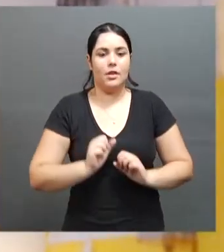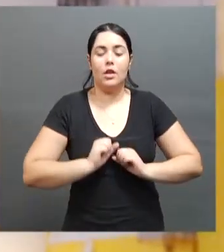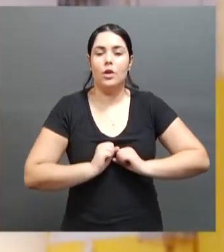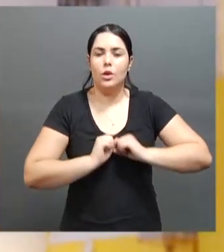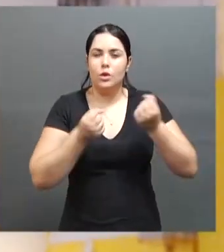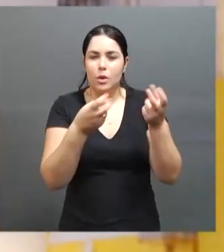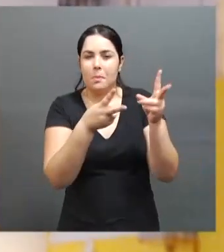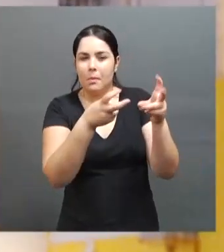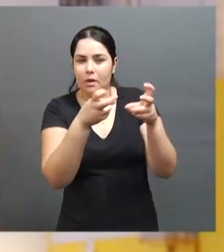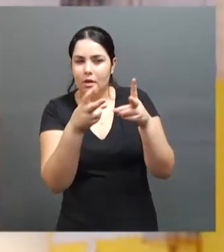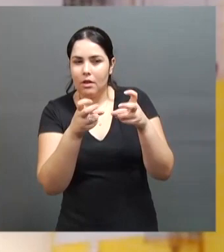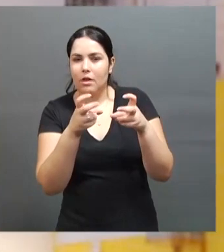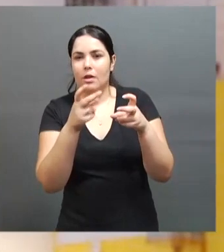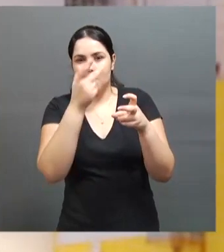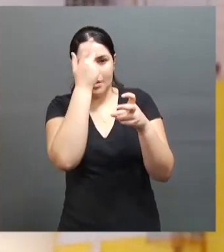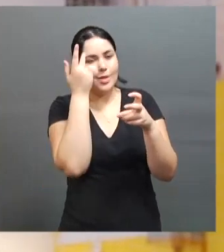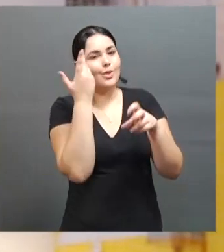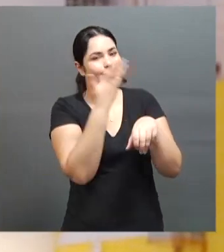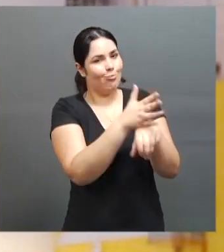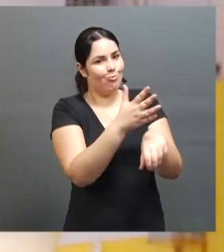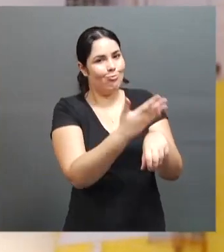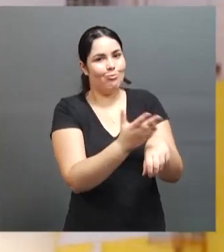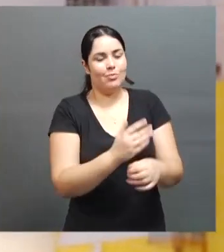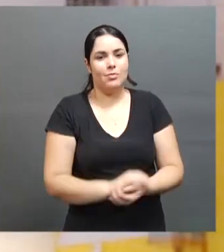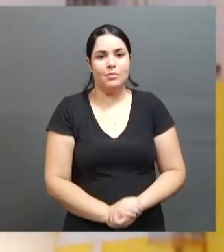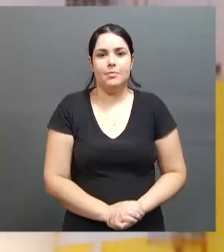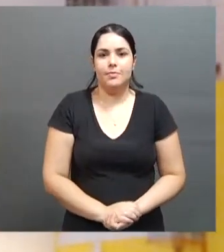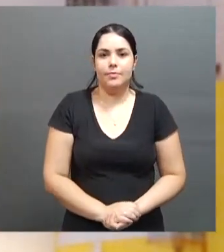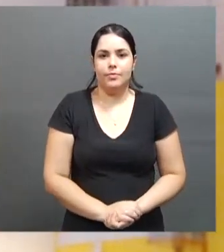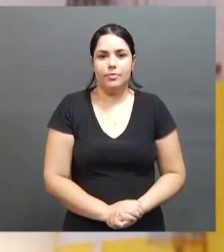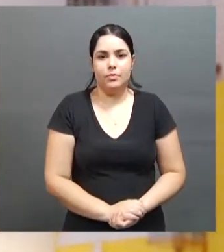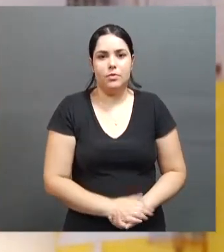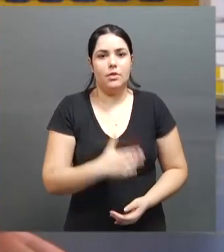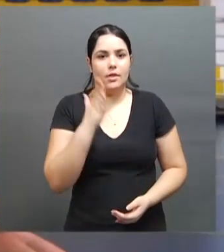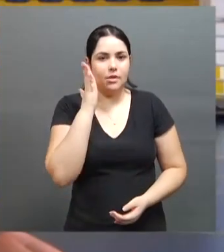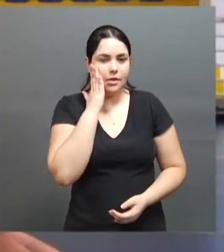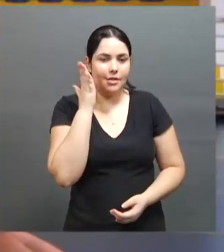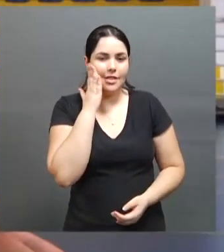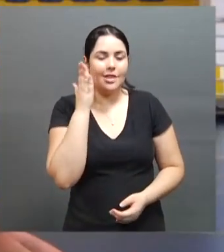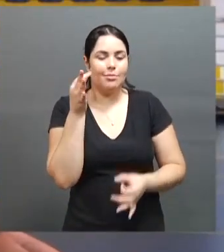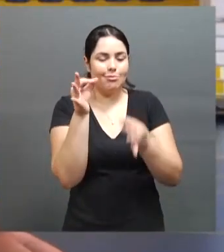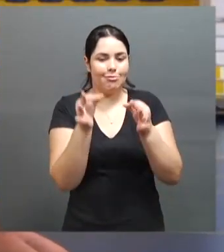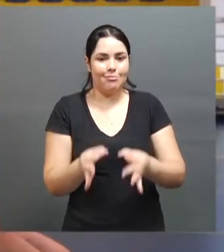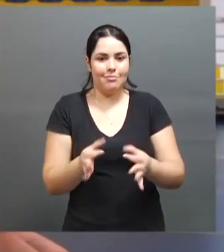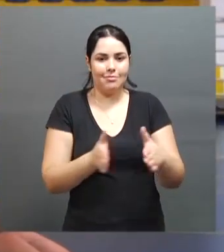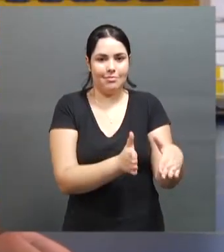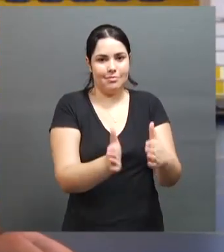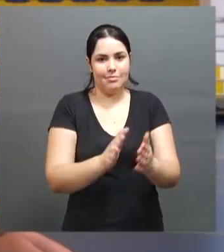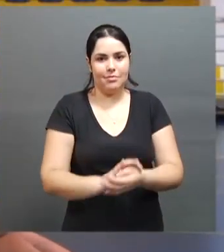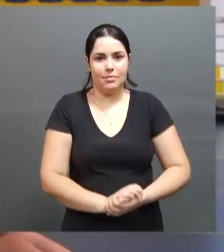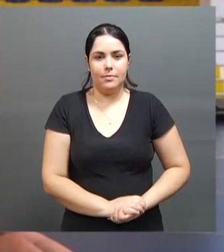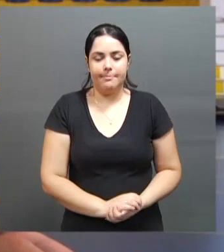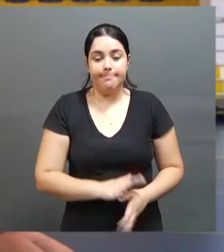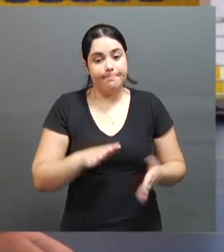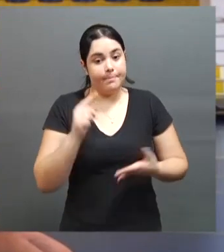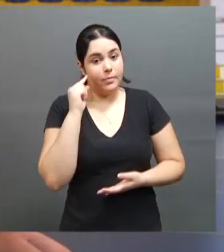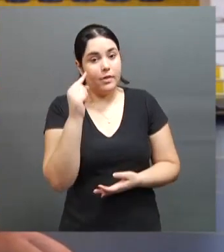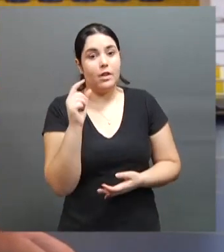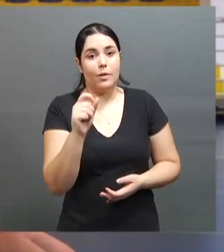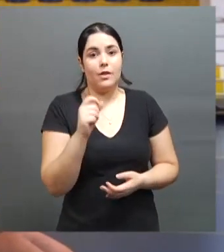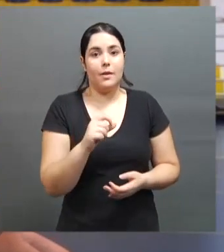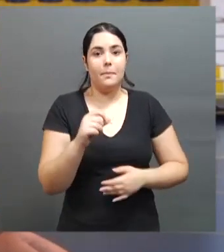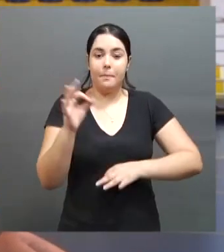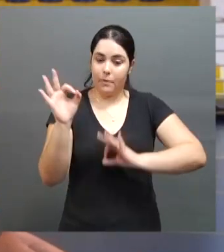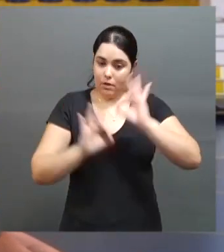perceptível para o técnico que sabe que Matheus está no caminho certo. A ideia é, sim, ir bem preparado para